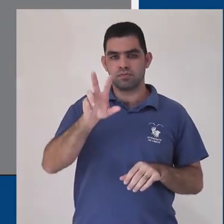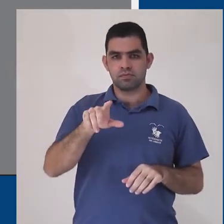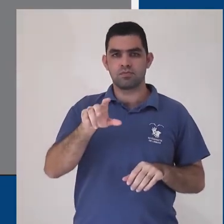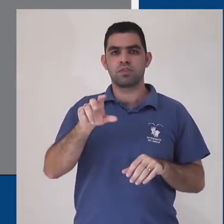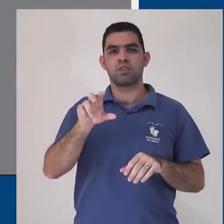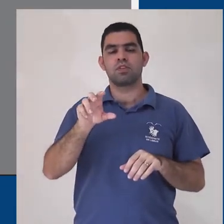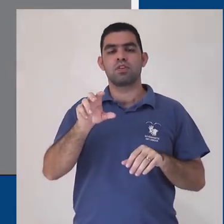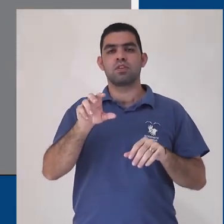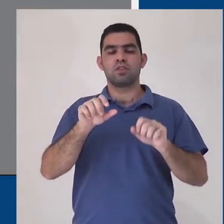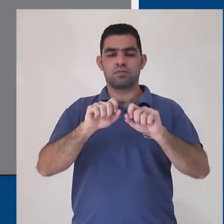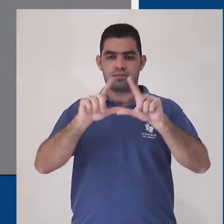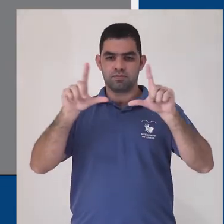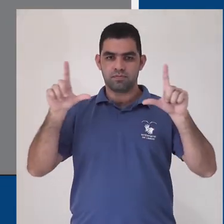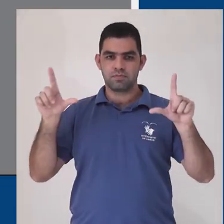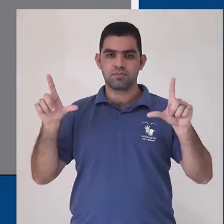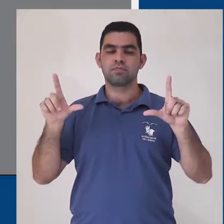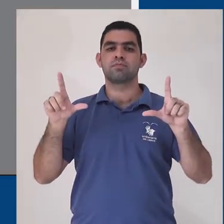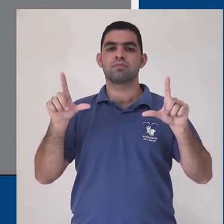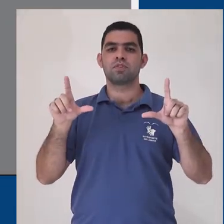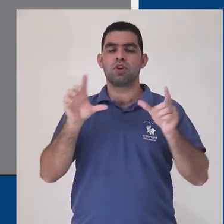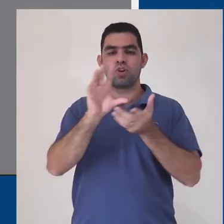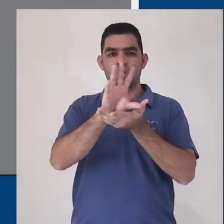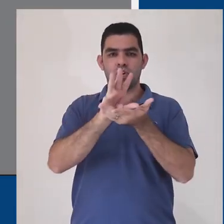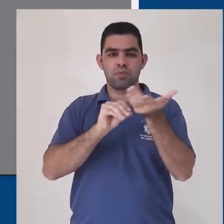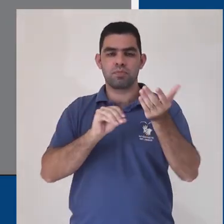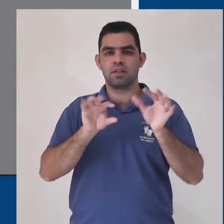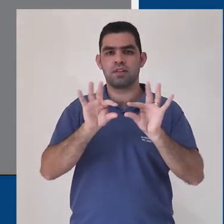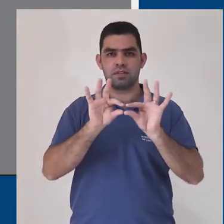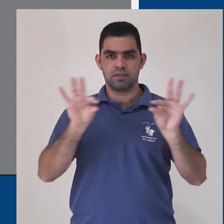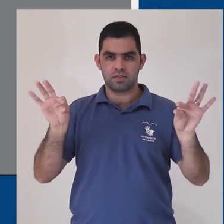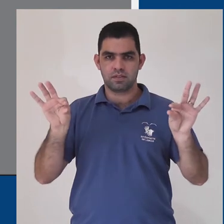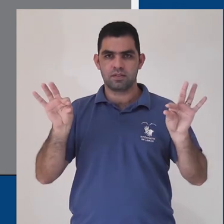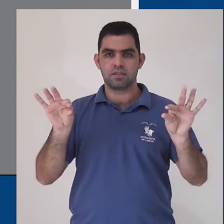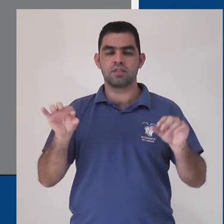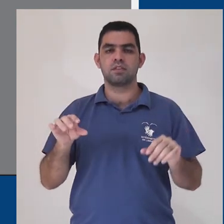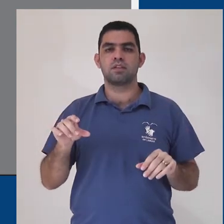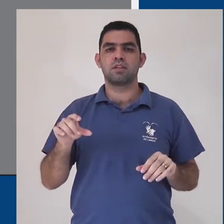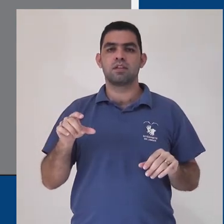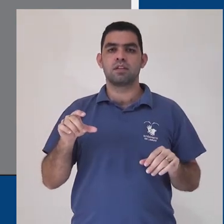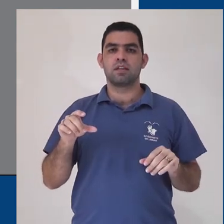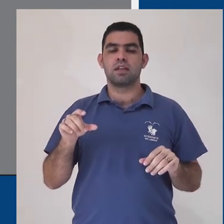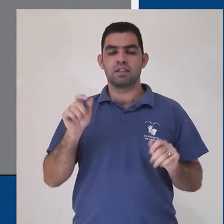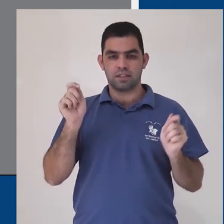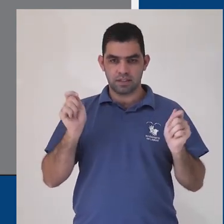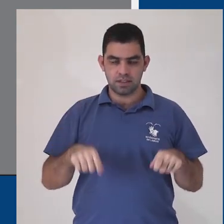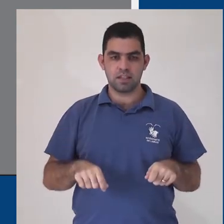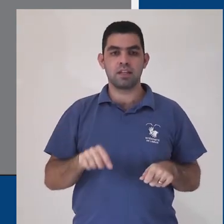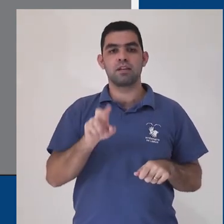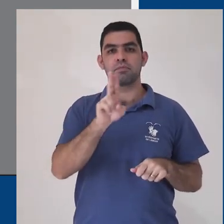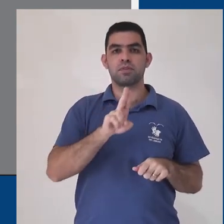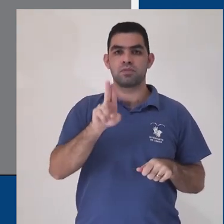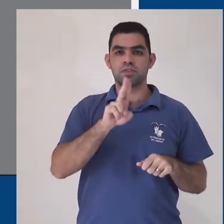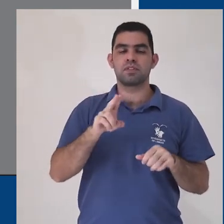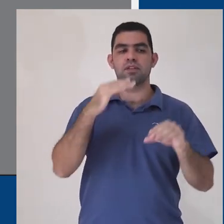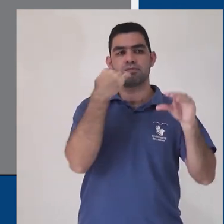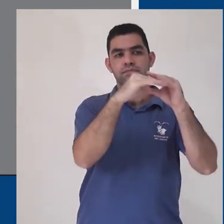compartilhamento. Clicamos novamente no botão Compartilhar e selecionamos a opção Copiar Link. Ele ficará na sua área de transferência